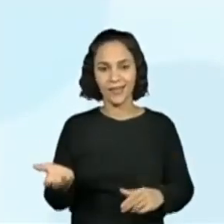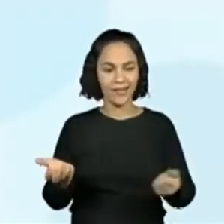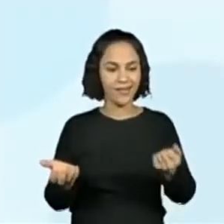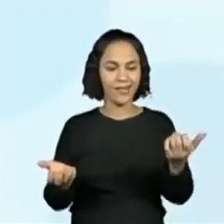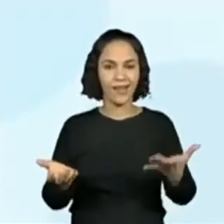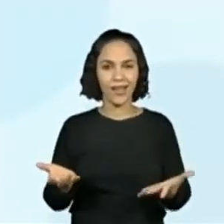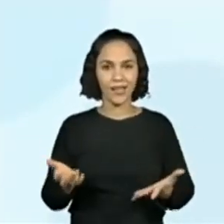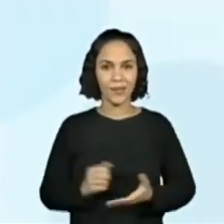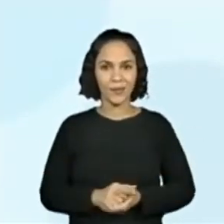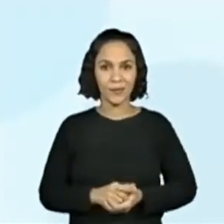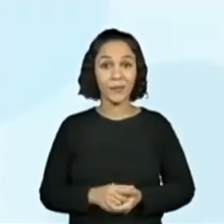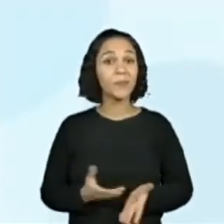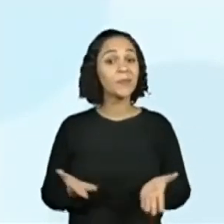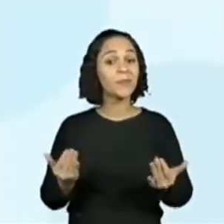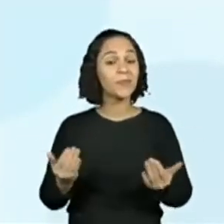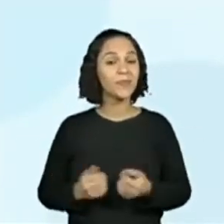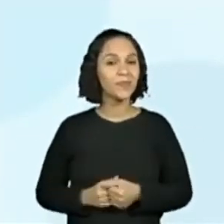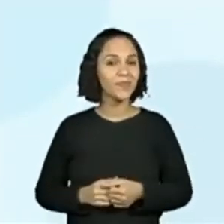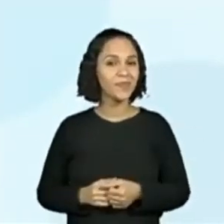dados? E aí?